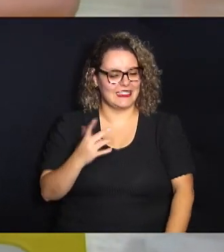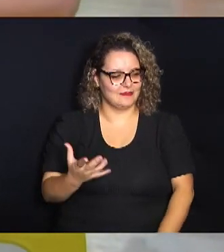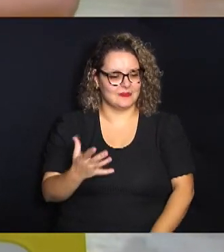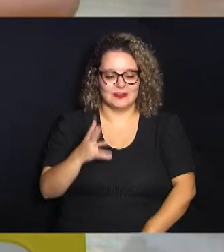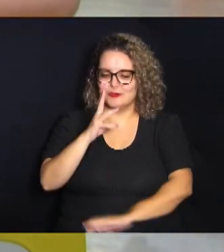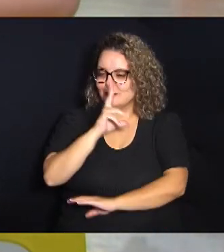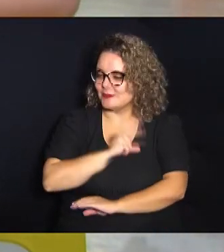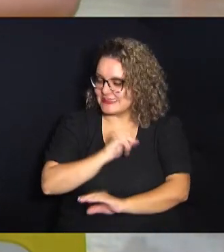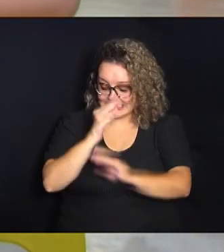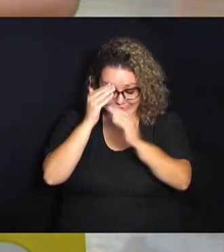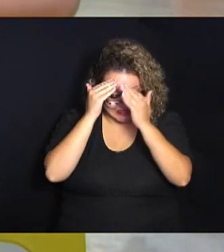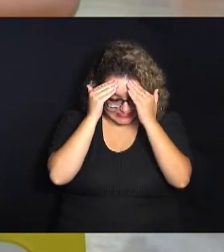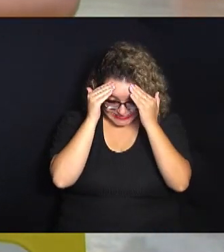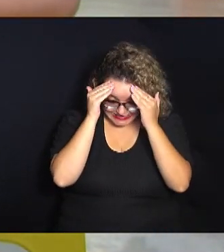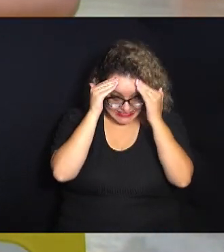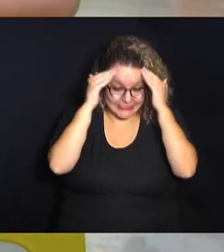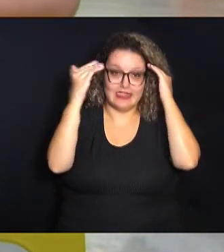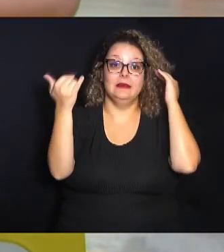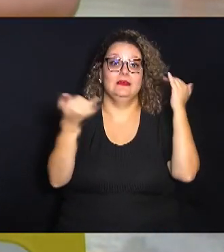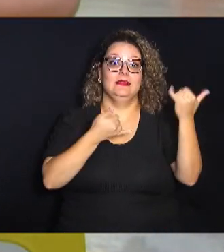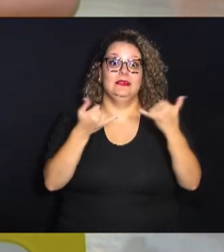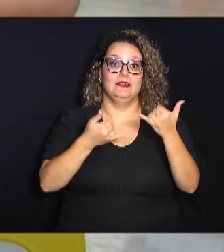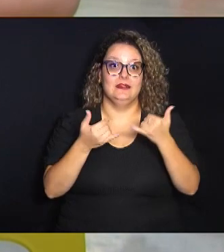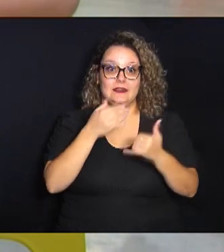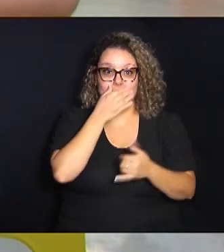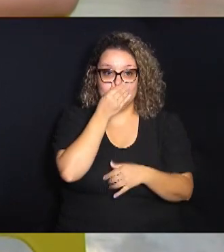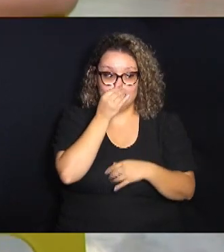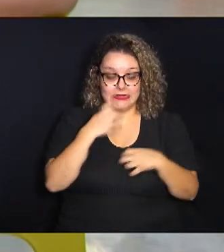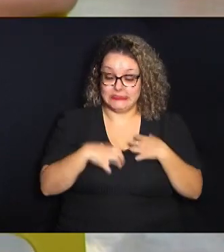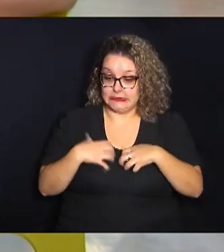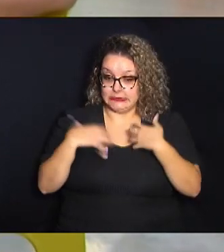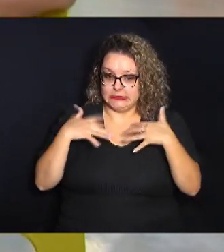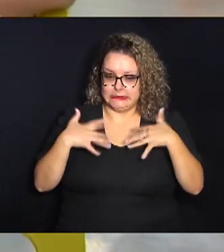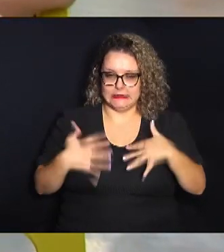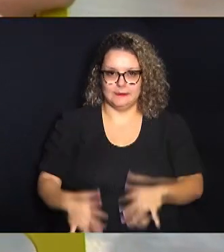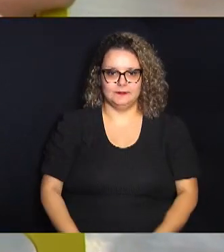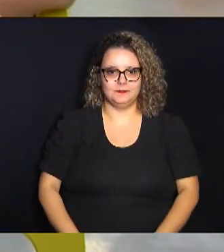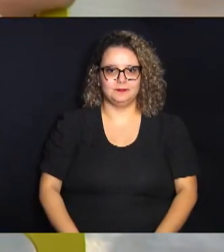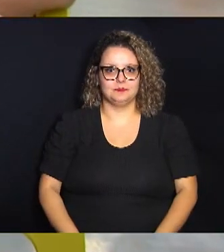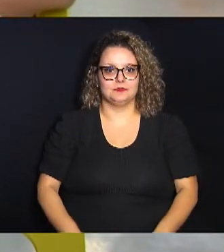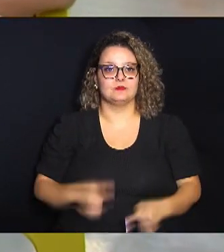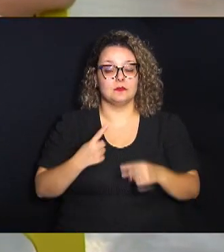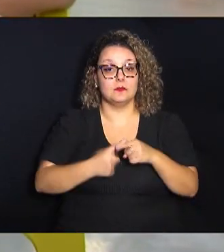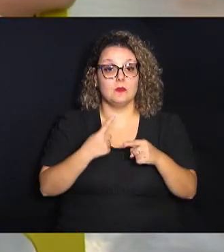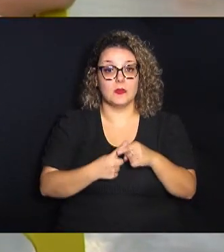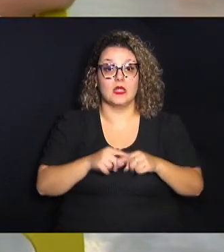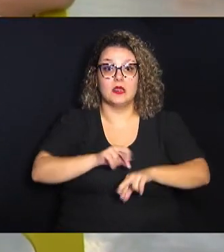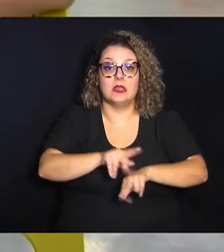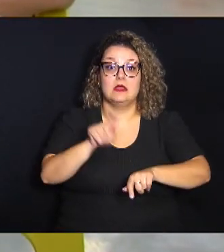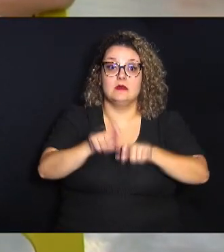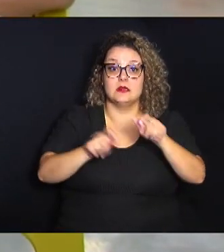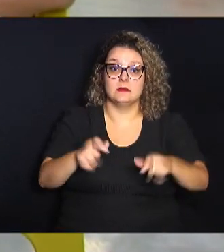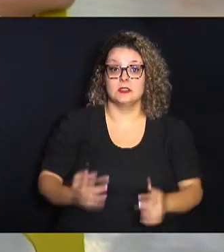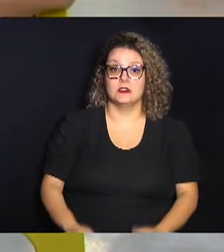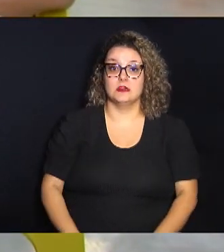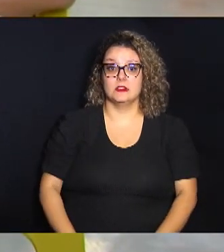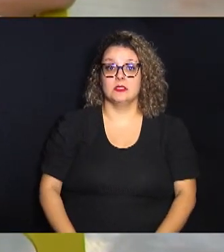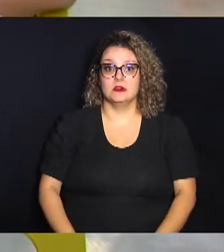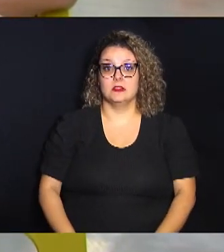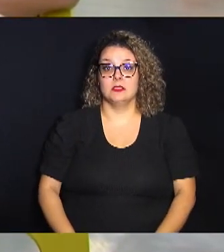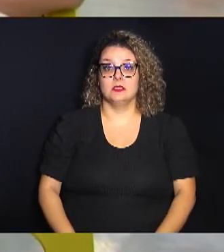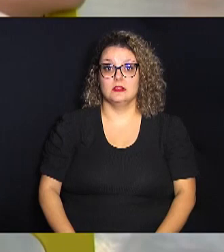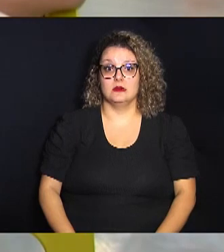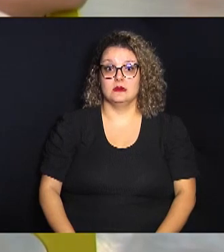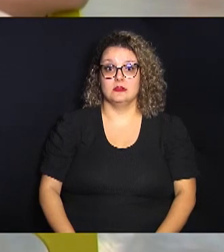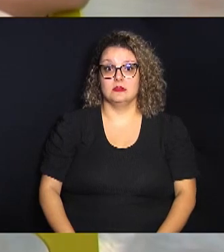quando as pessoas falam me dá um negócio porque muita gente usa sem